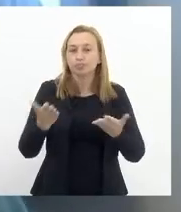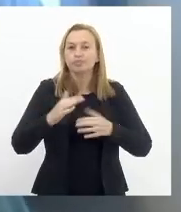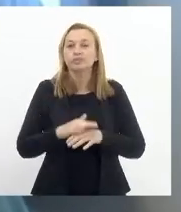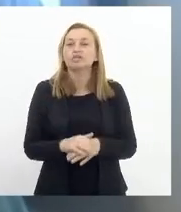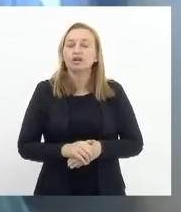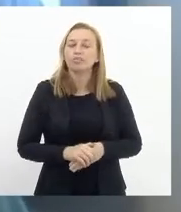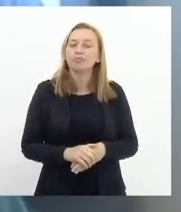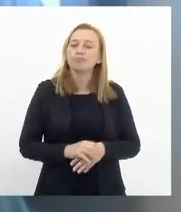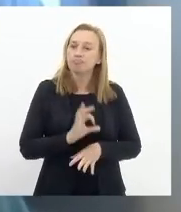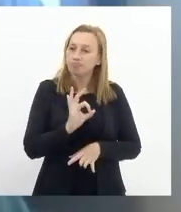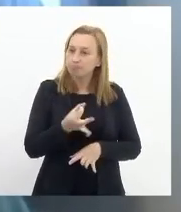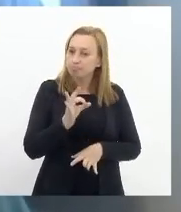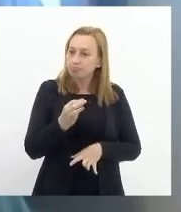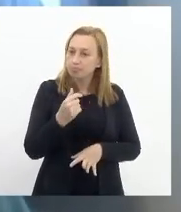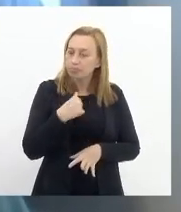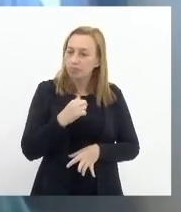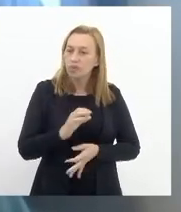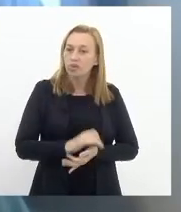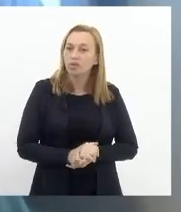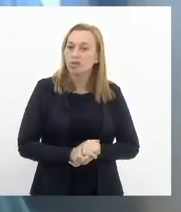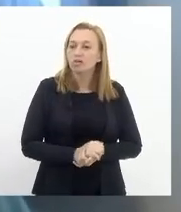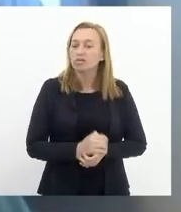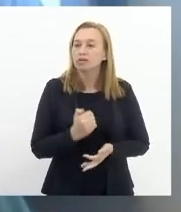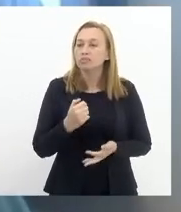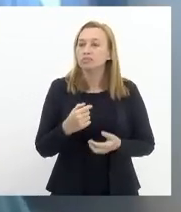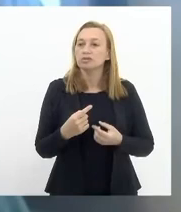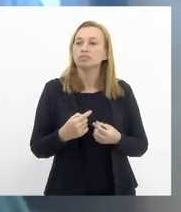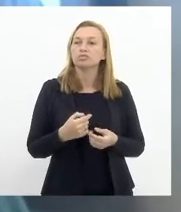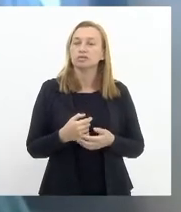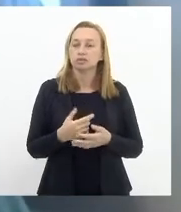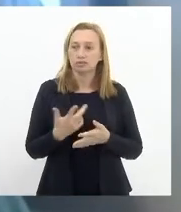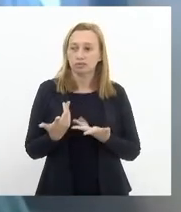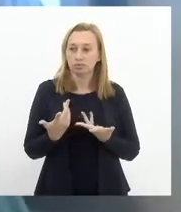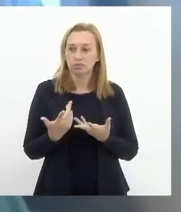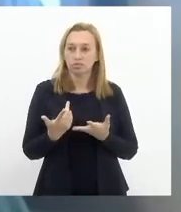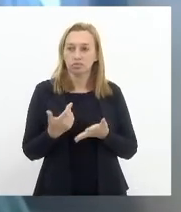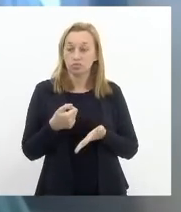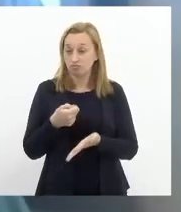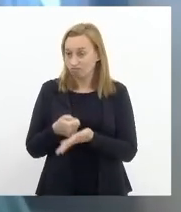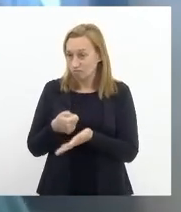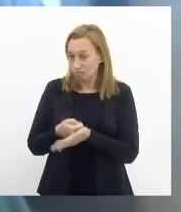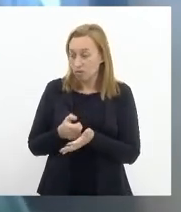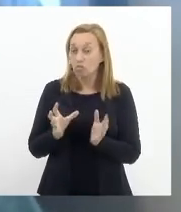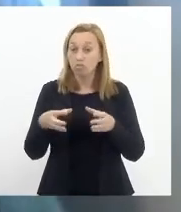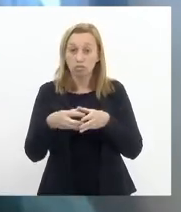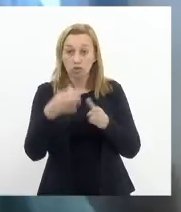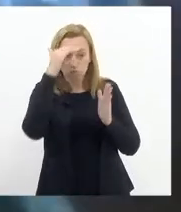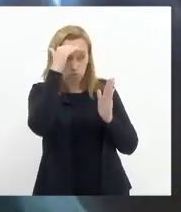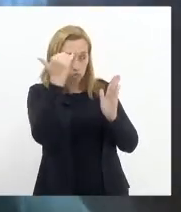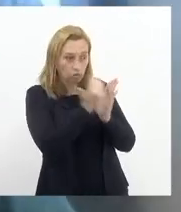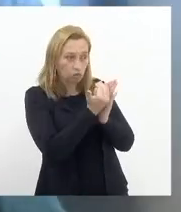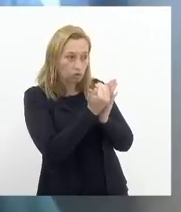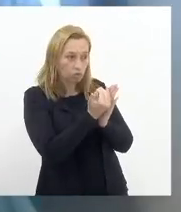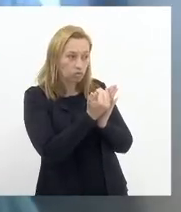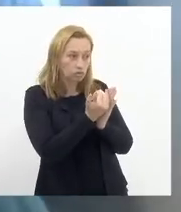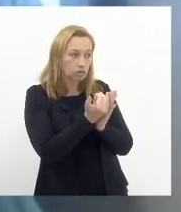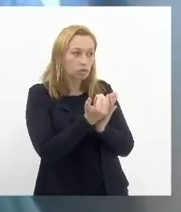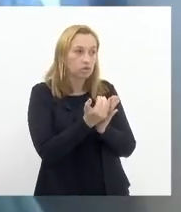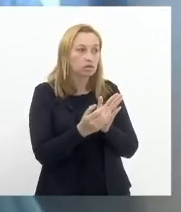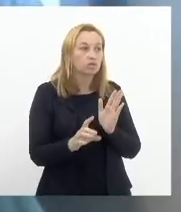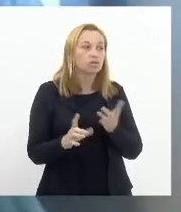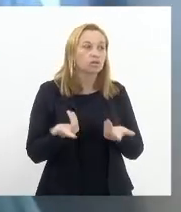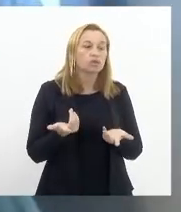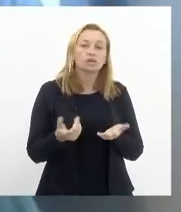invariavelmente brigava com comissão do cumpras o cumprimento da lei do fundo estadual de cultura